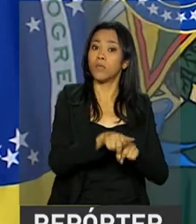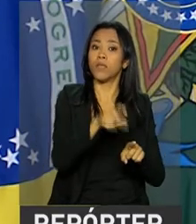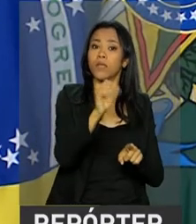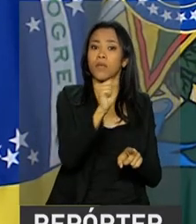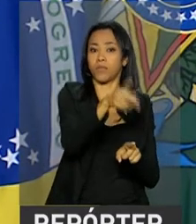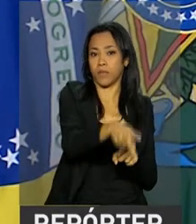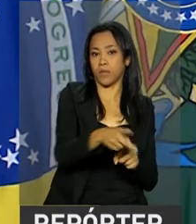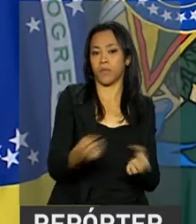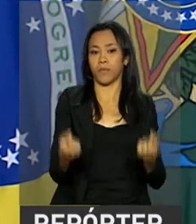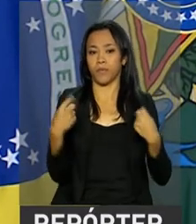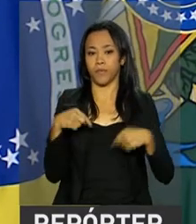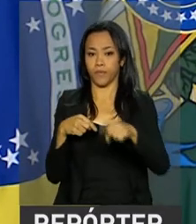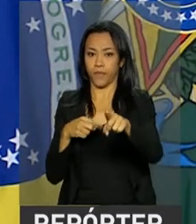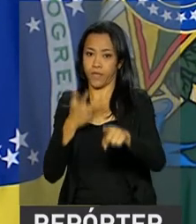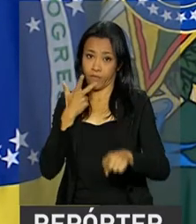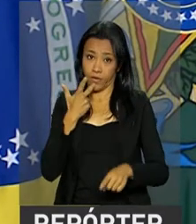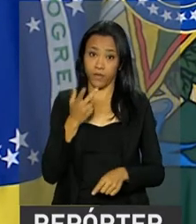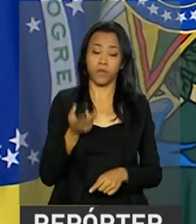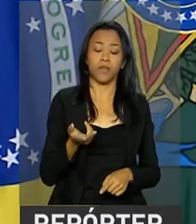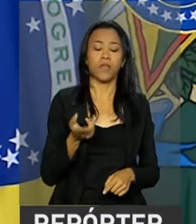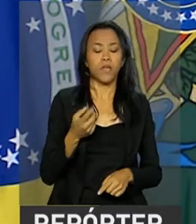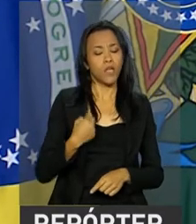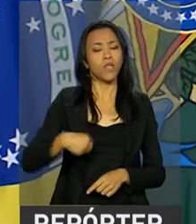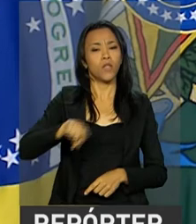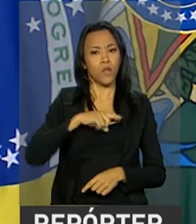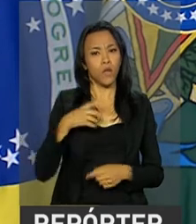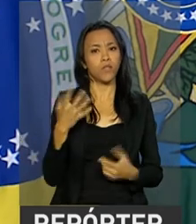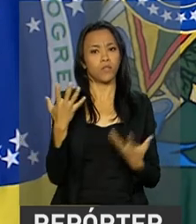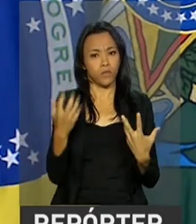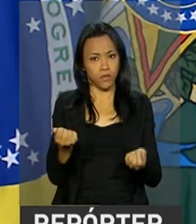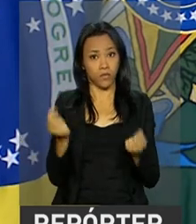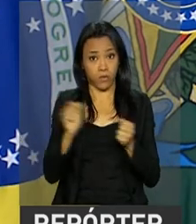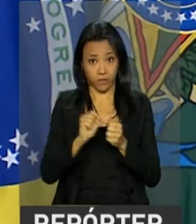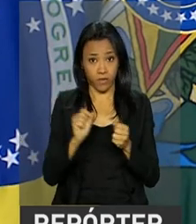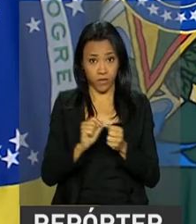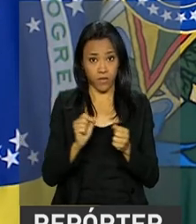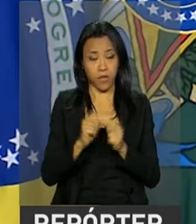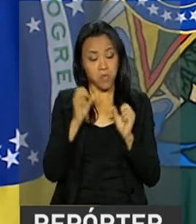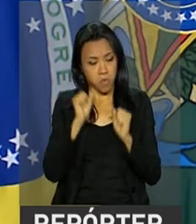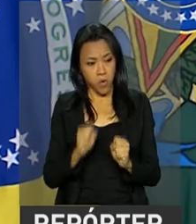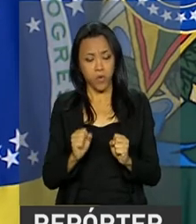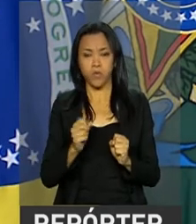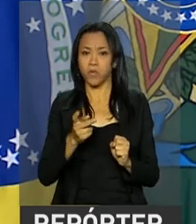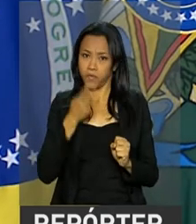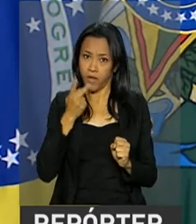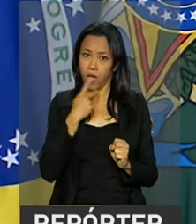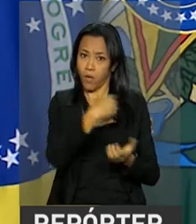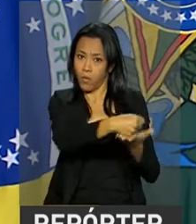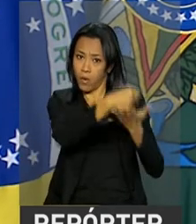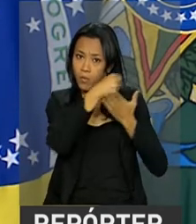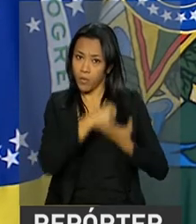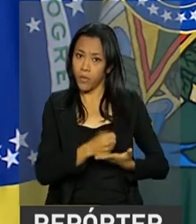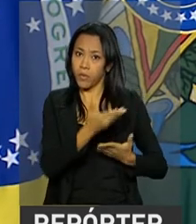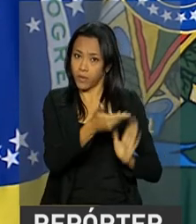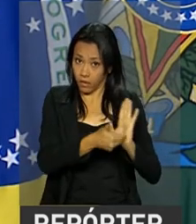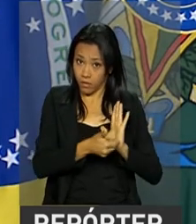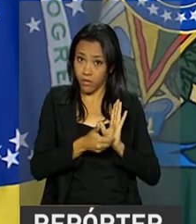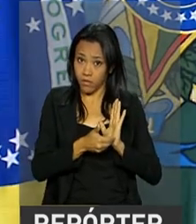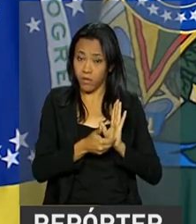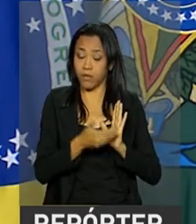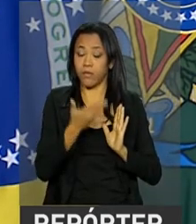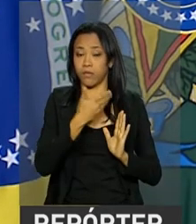E faremos também, posso hoje assegurar, com o apoio que a Câmara dos Deputados acabou nos dando,